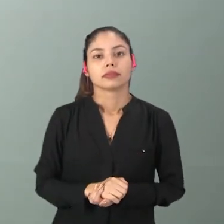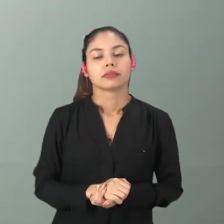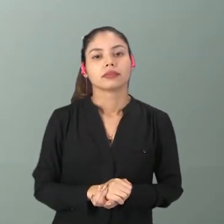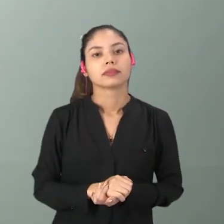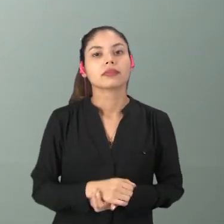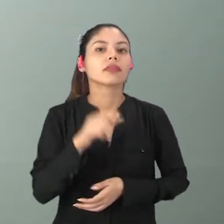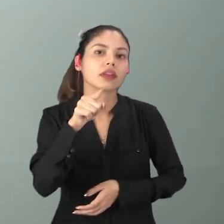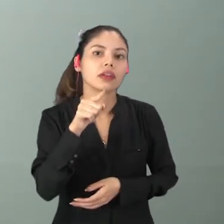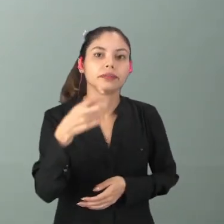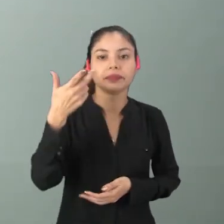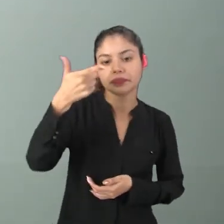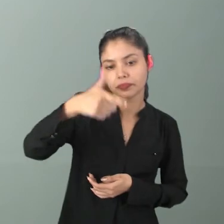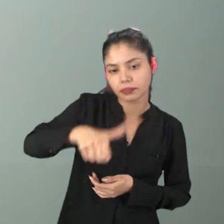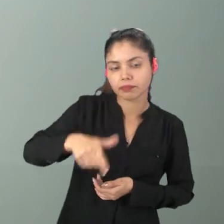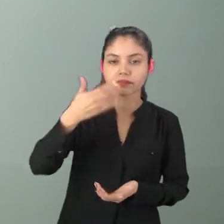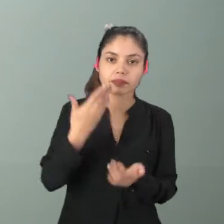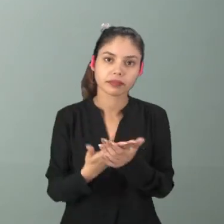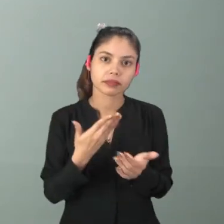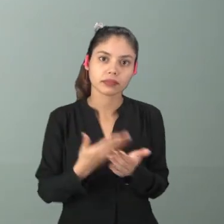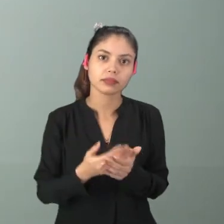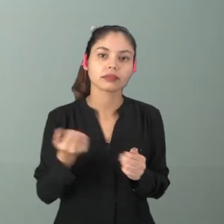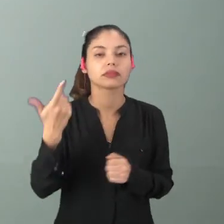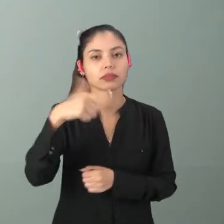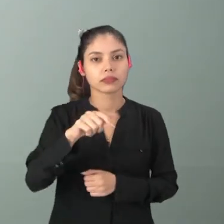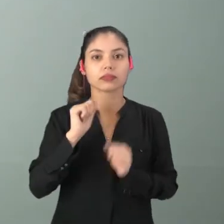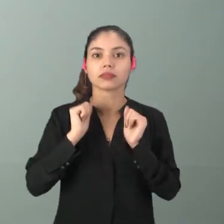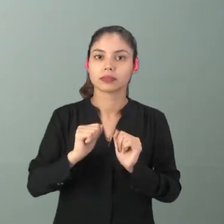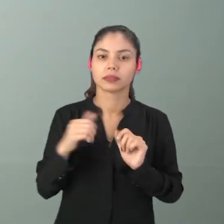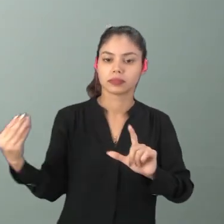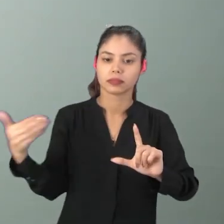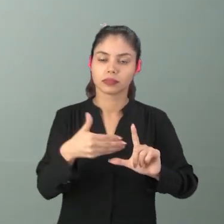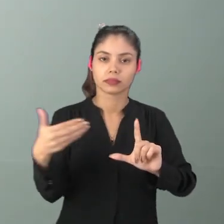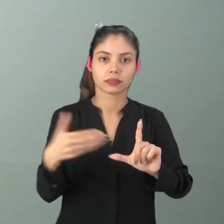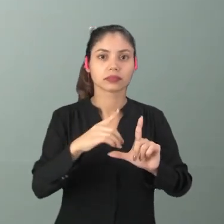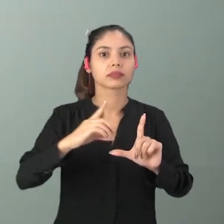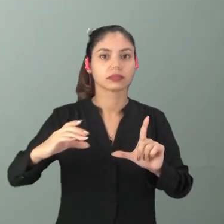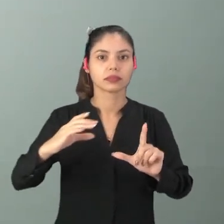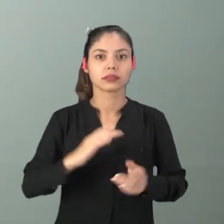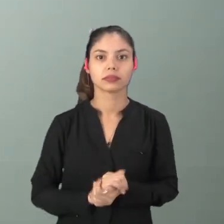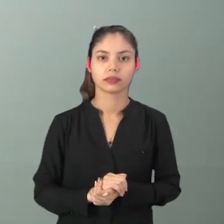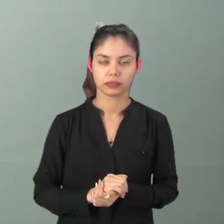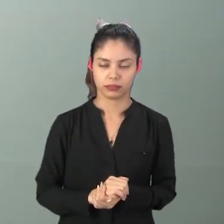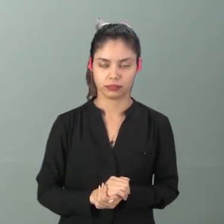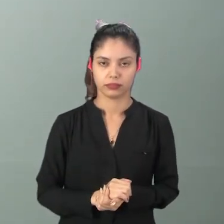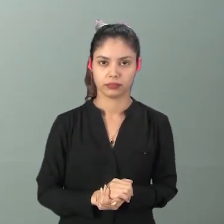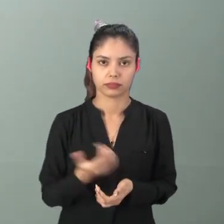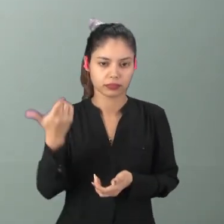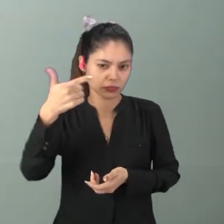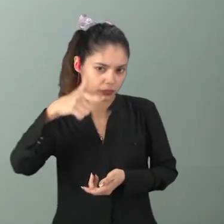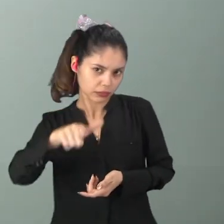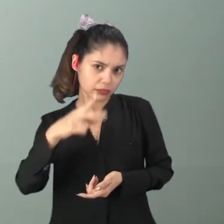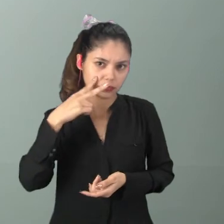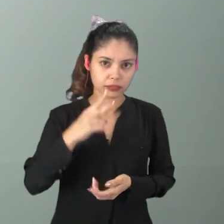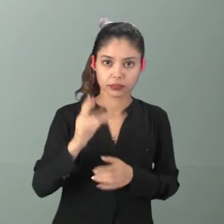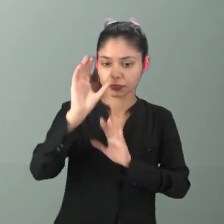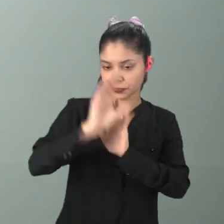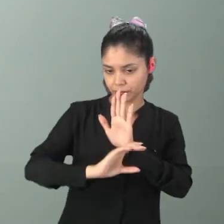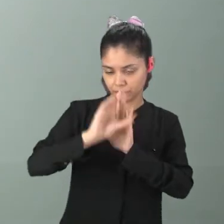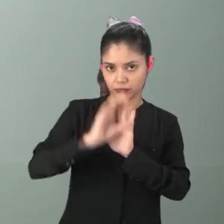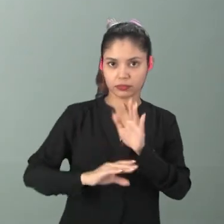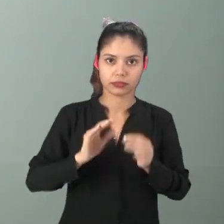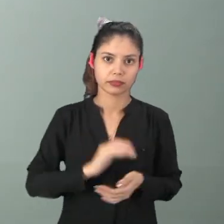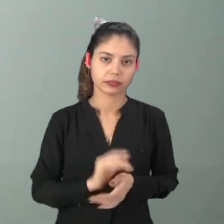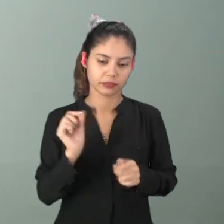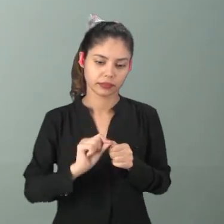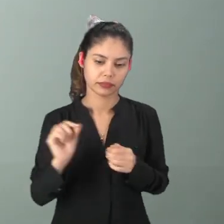Para você rever essa nossa aula Você pode acessar a plataforma Eduque Rever os nossos conteúdos